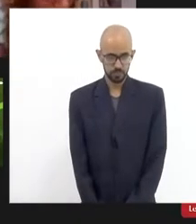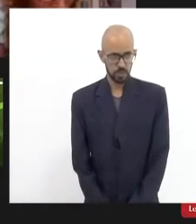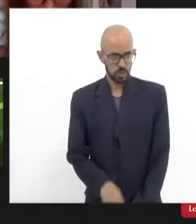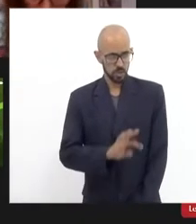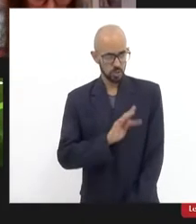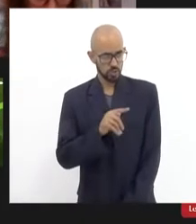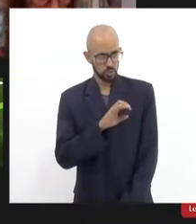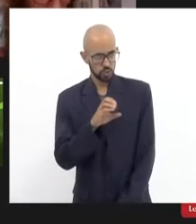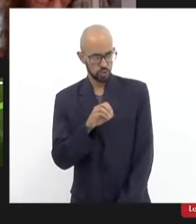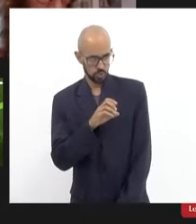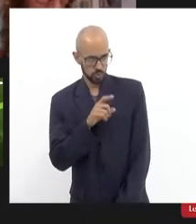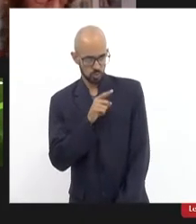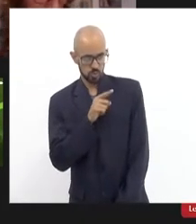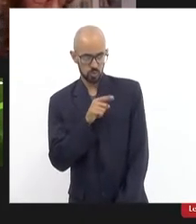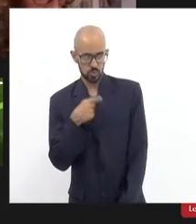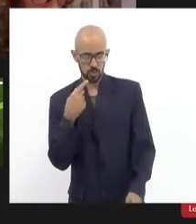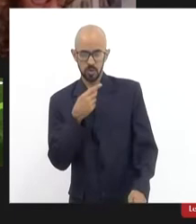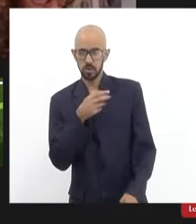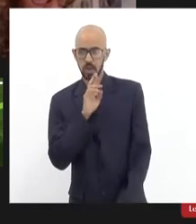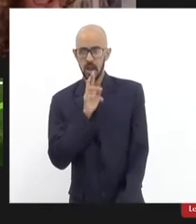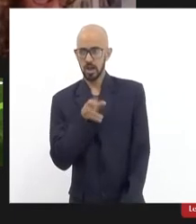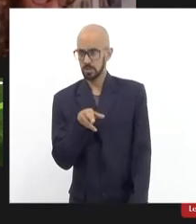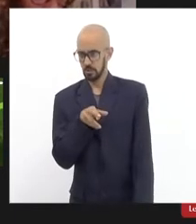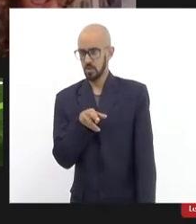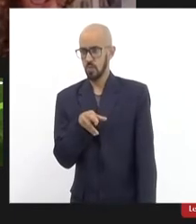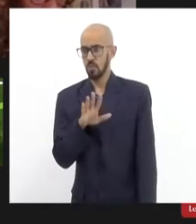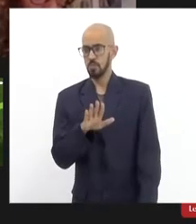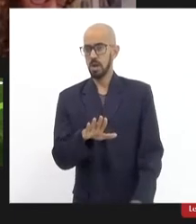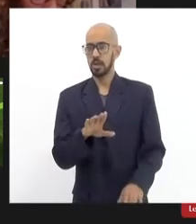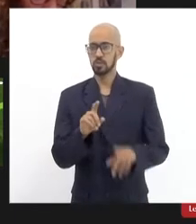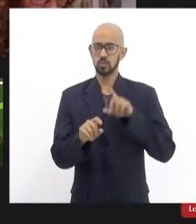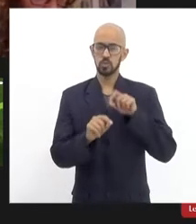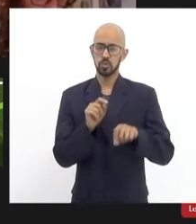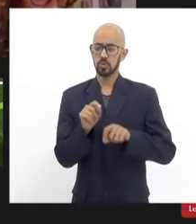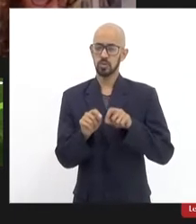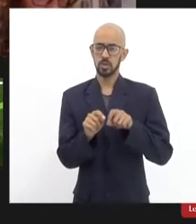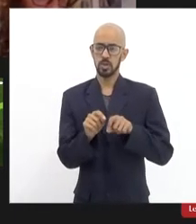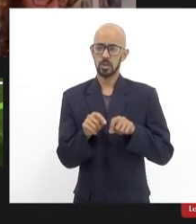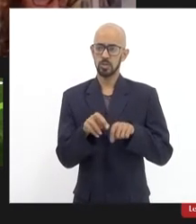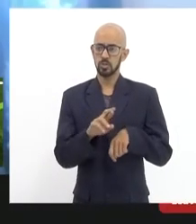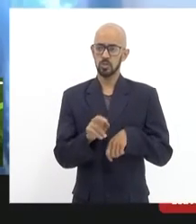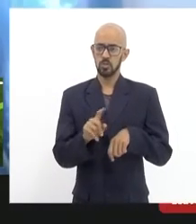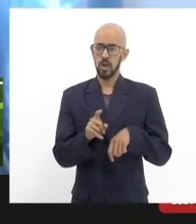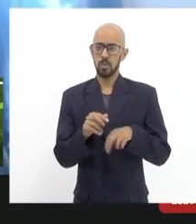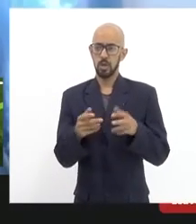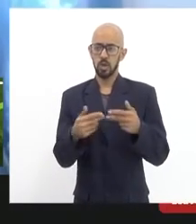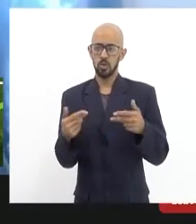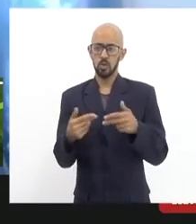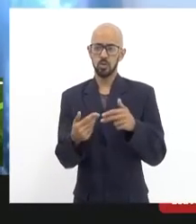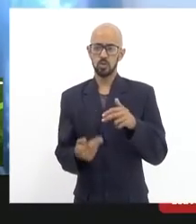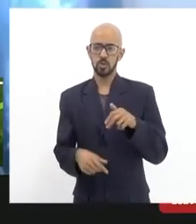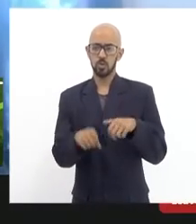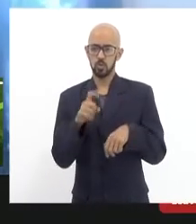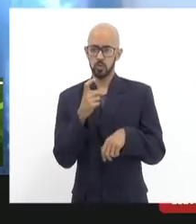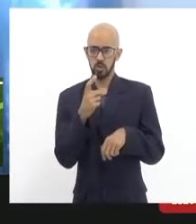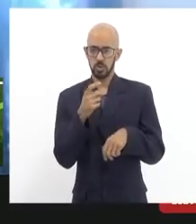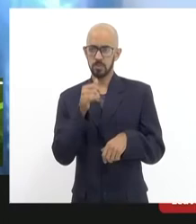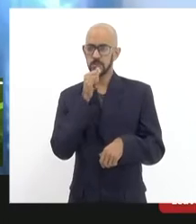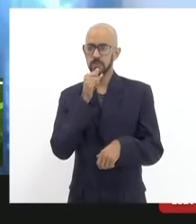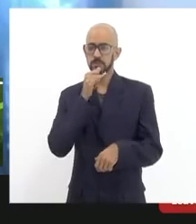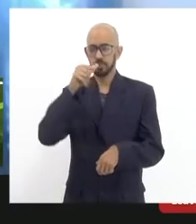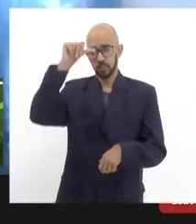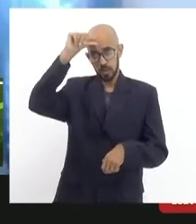Jandira o Chico tem razão mas veja isso não é uma coisa absolutista por exemplo o Cláudio Castro é